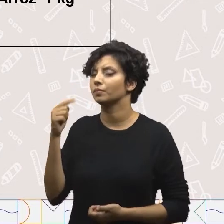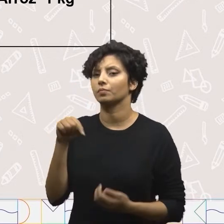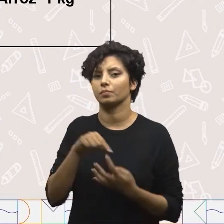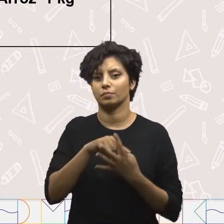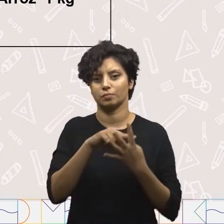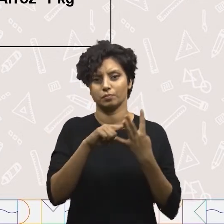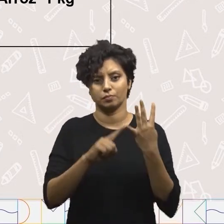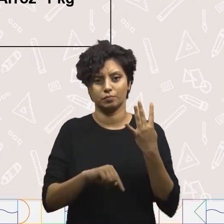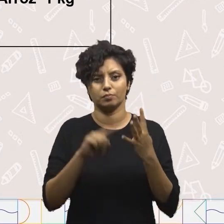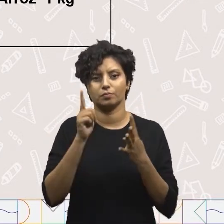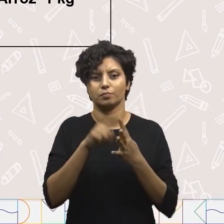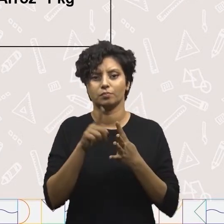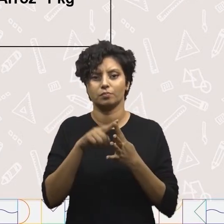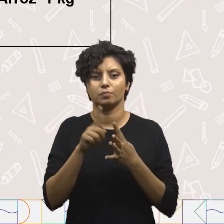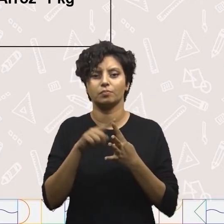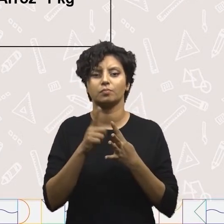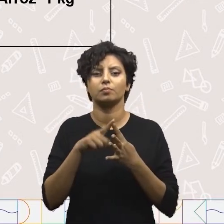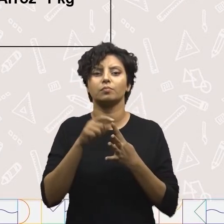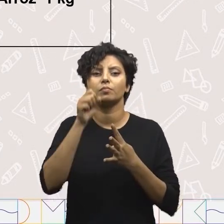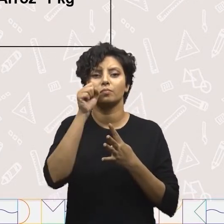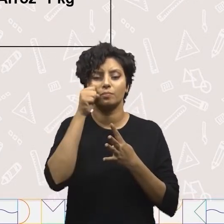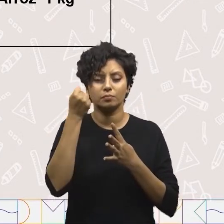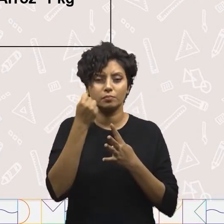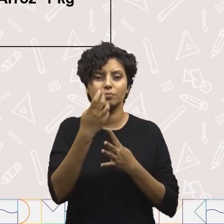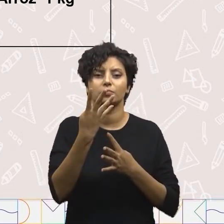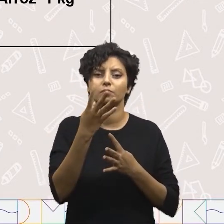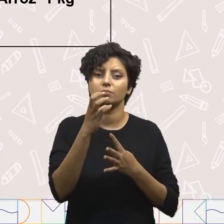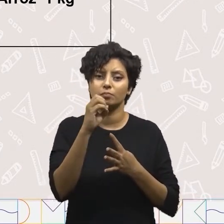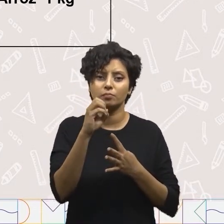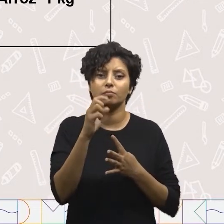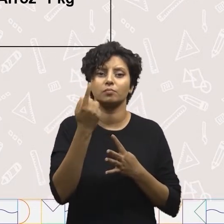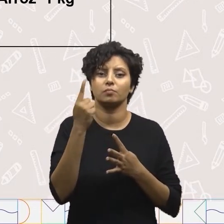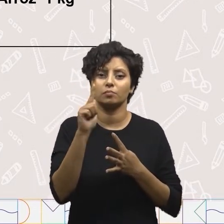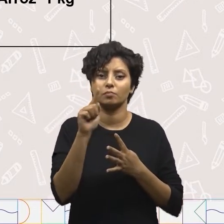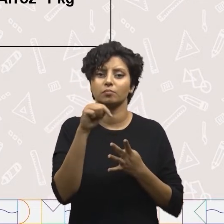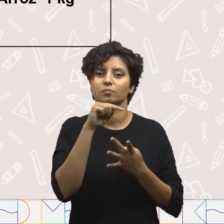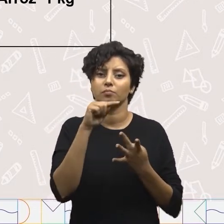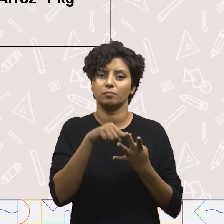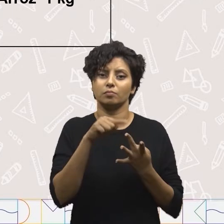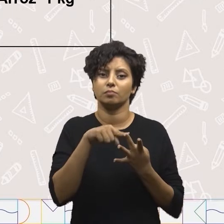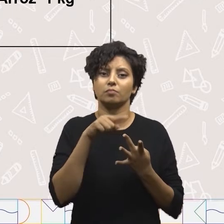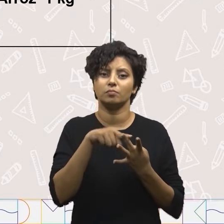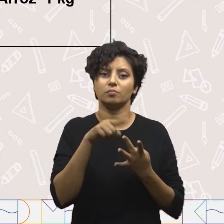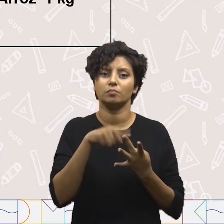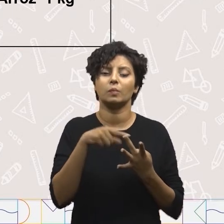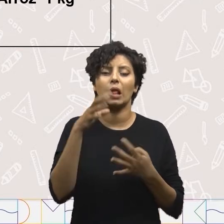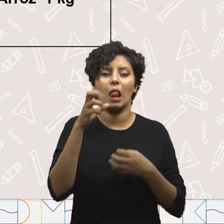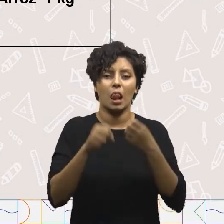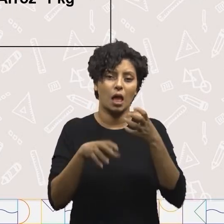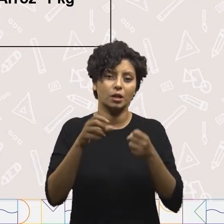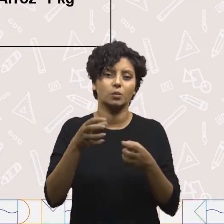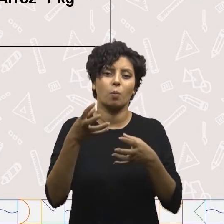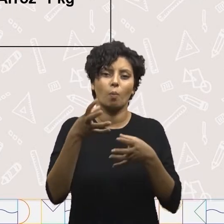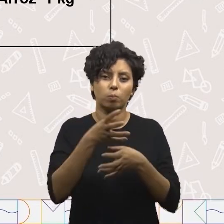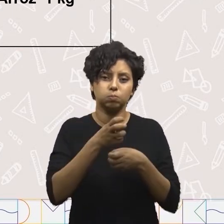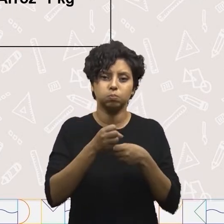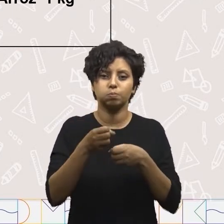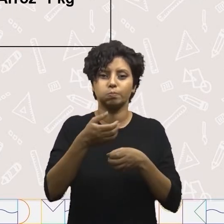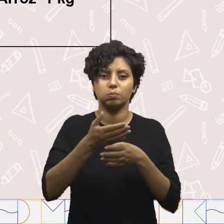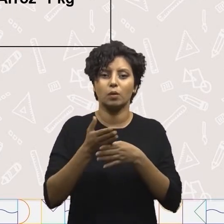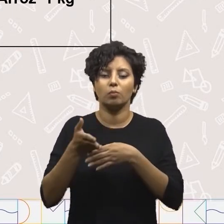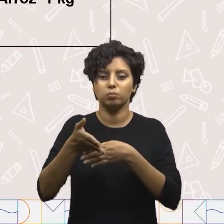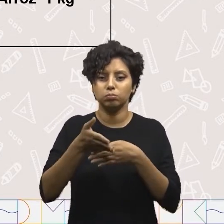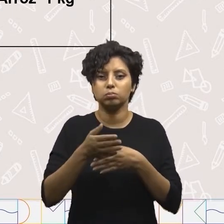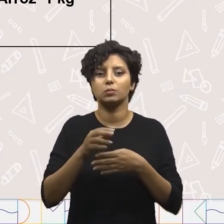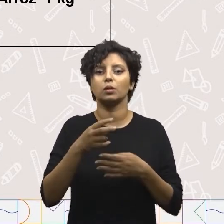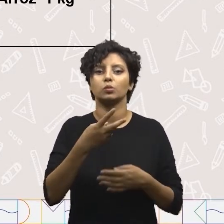4 produtos. Primeiro é o pão com 400 gramas. Depois, uma caixa de creme de